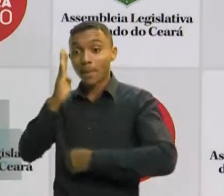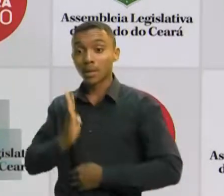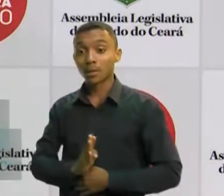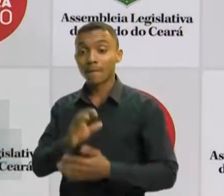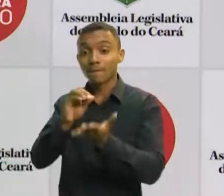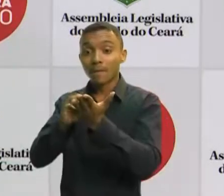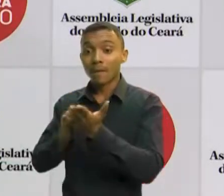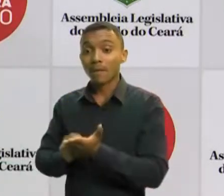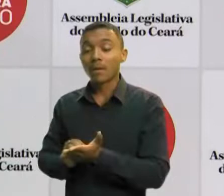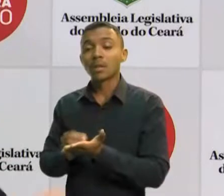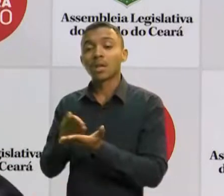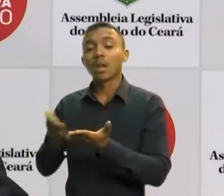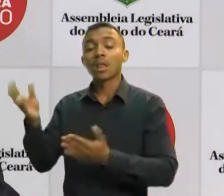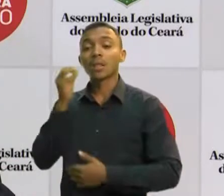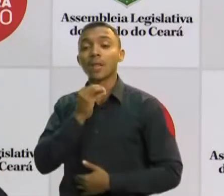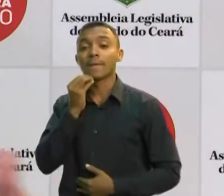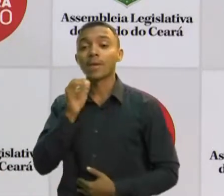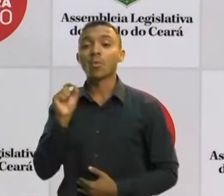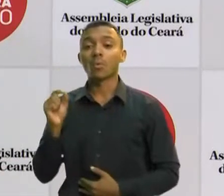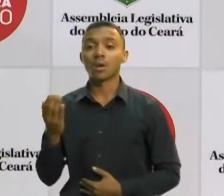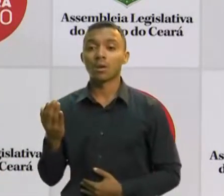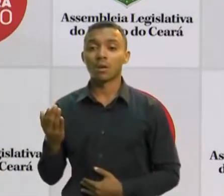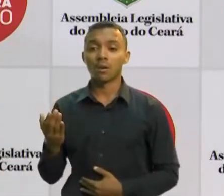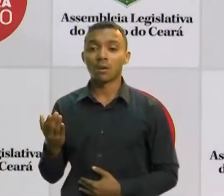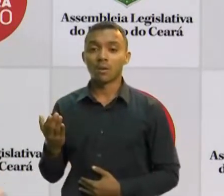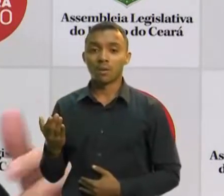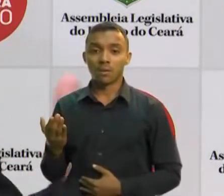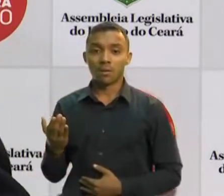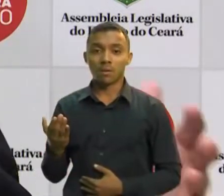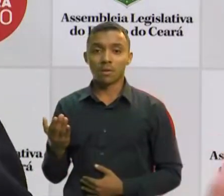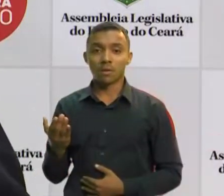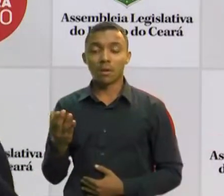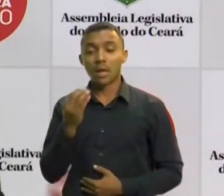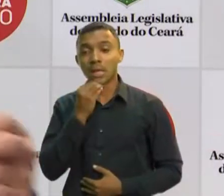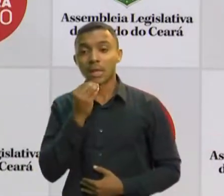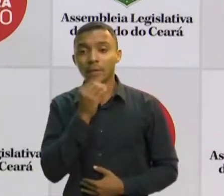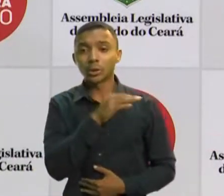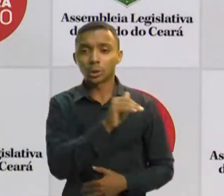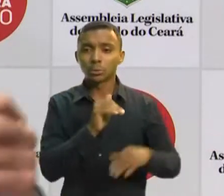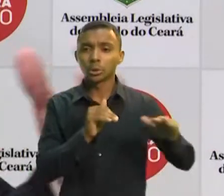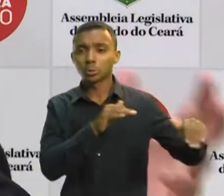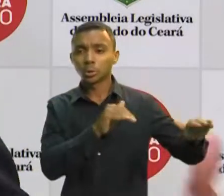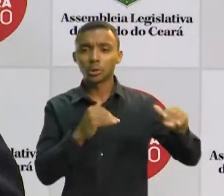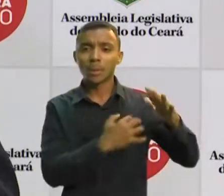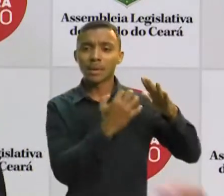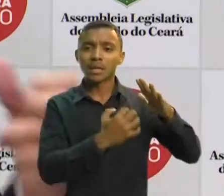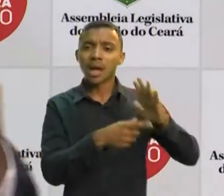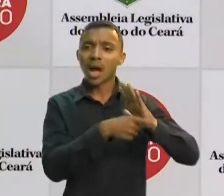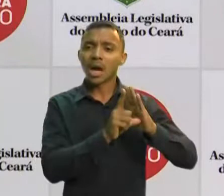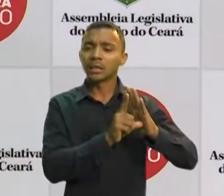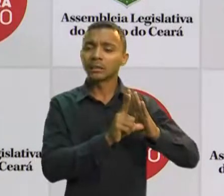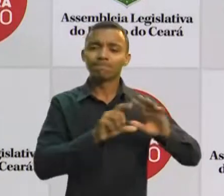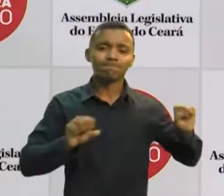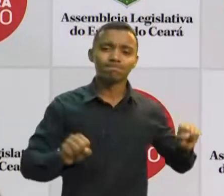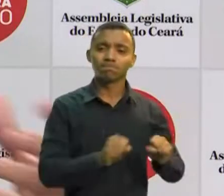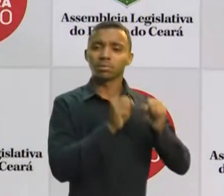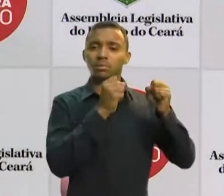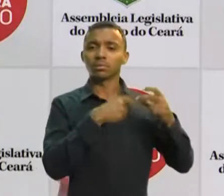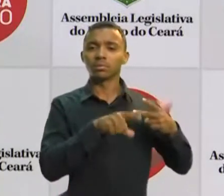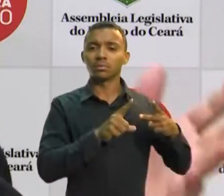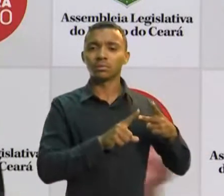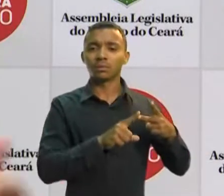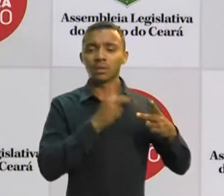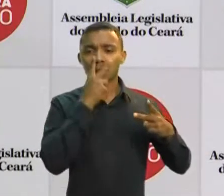perspectiva trazer as empresas que quebraram, trazer os micro, trazer a produção no